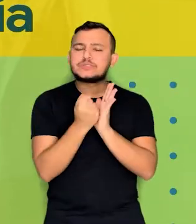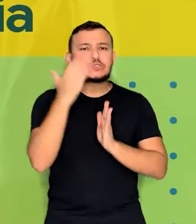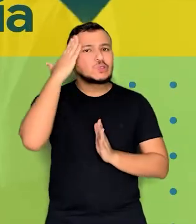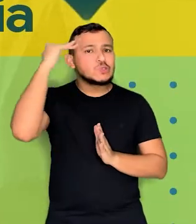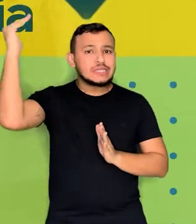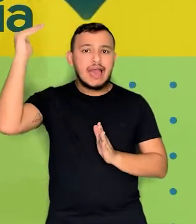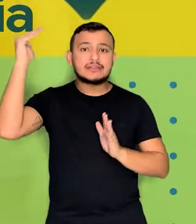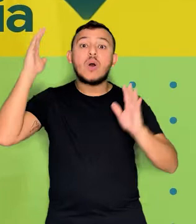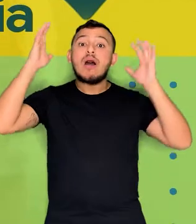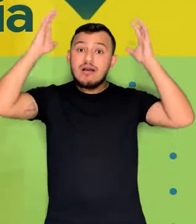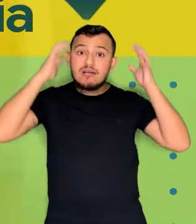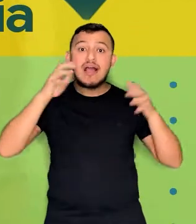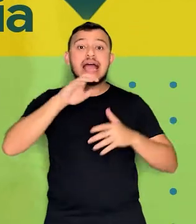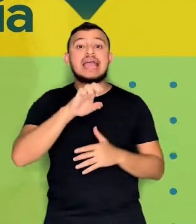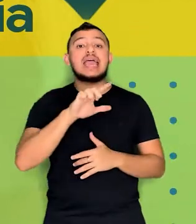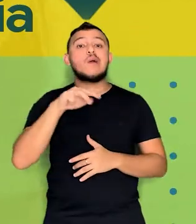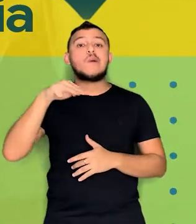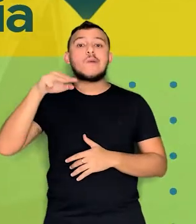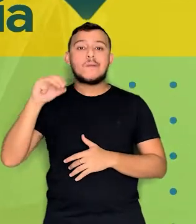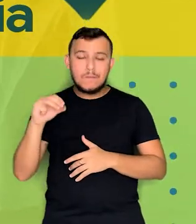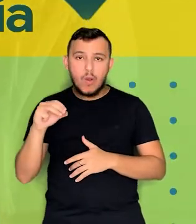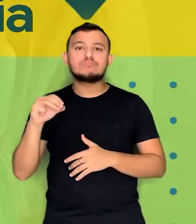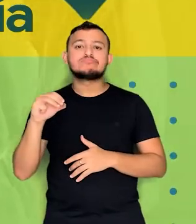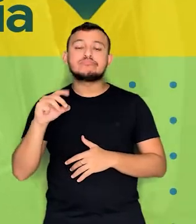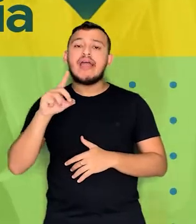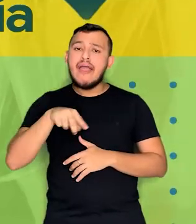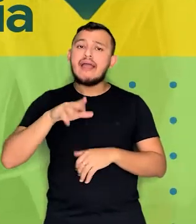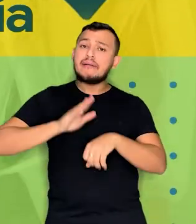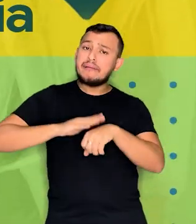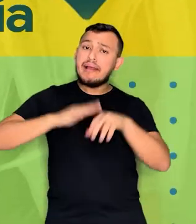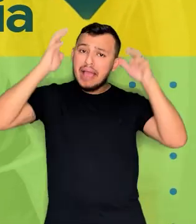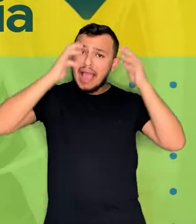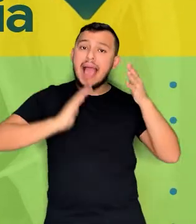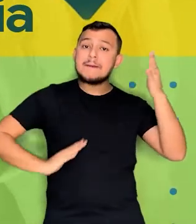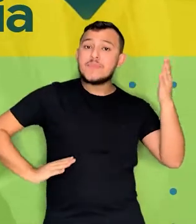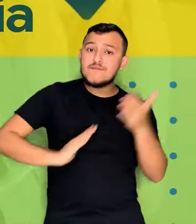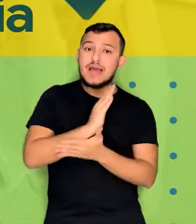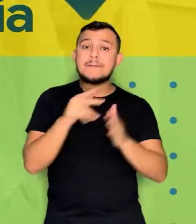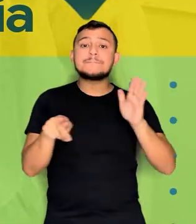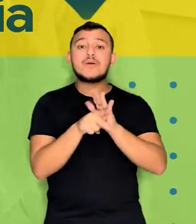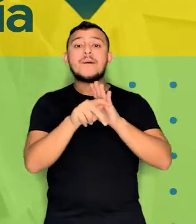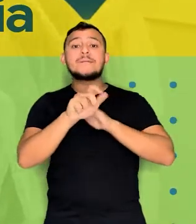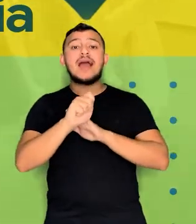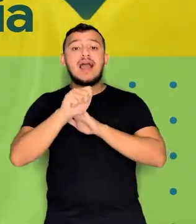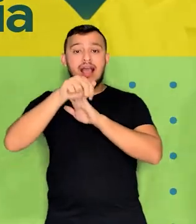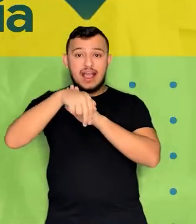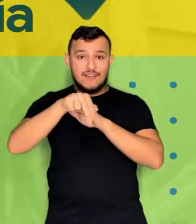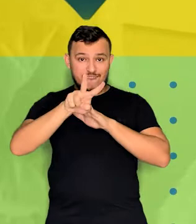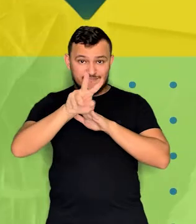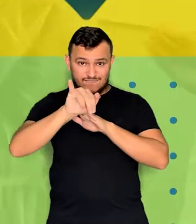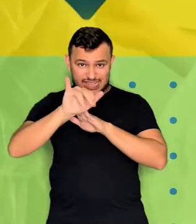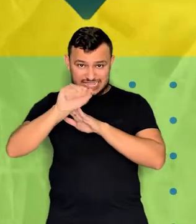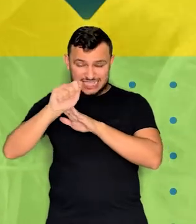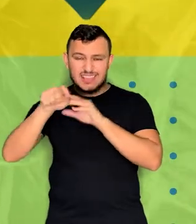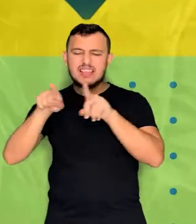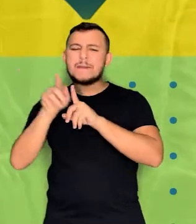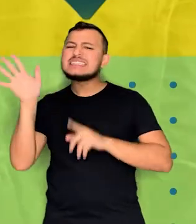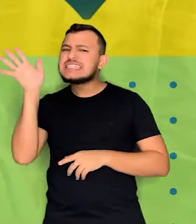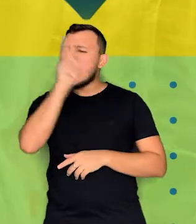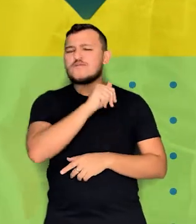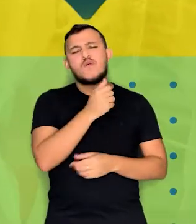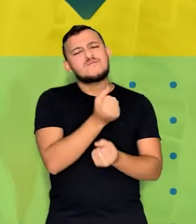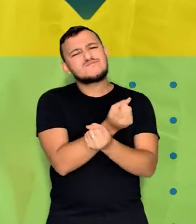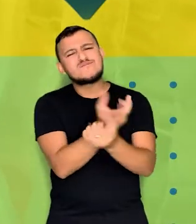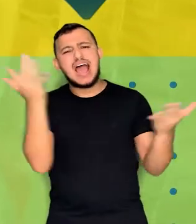ELMO, capacete de respiração assistida, foi aprovado pela Agência Nacional de Vigilância Sanitária e salvou